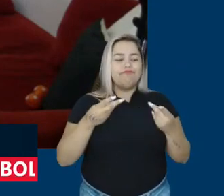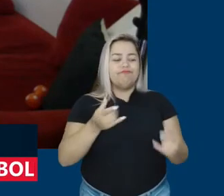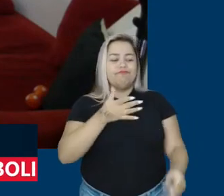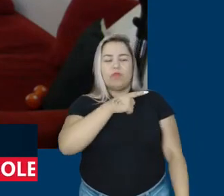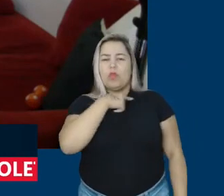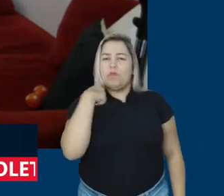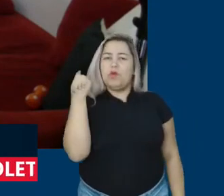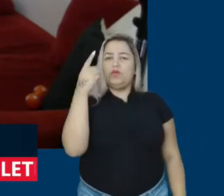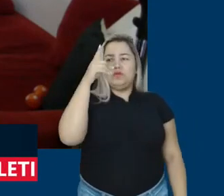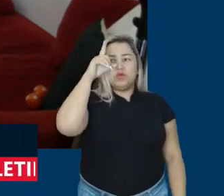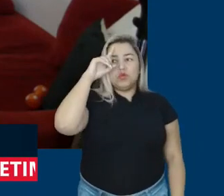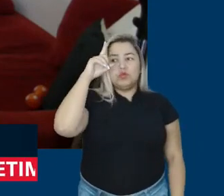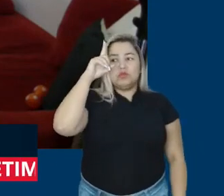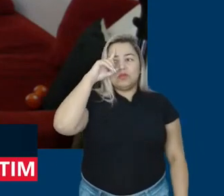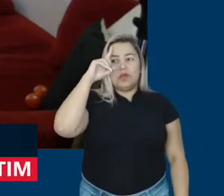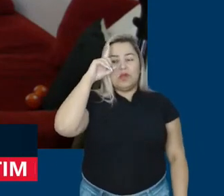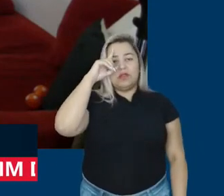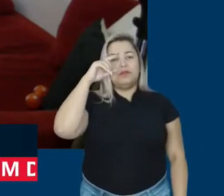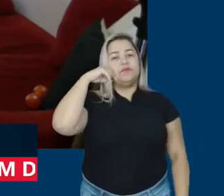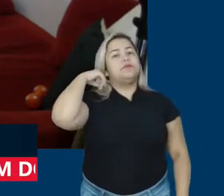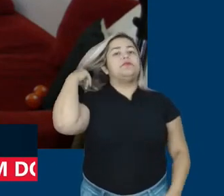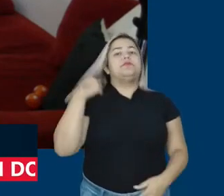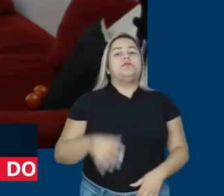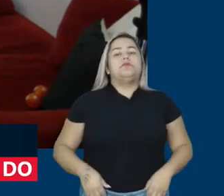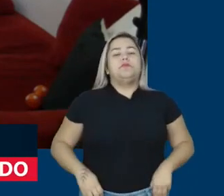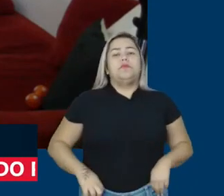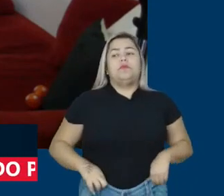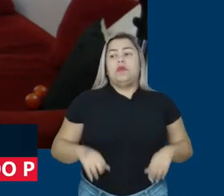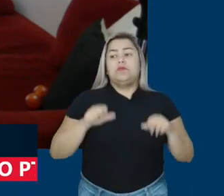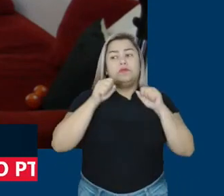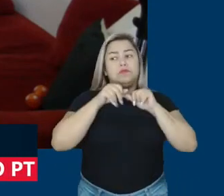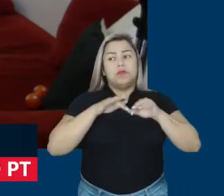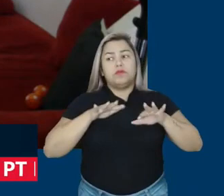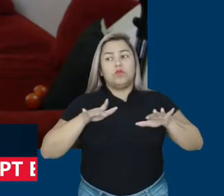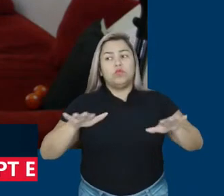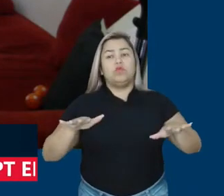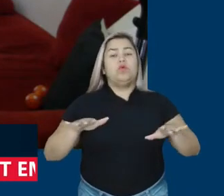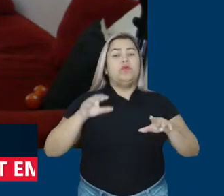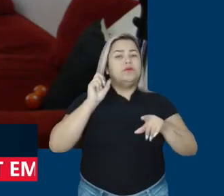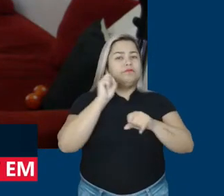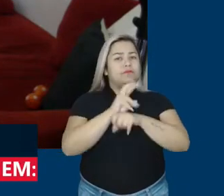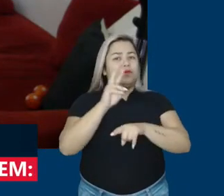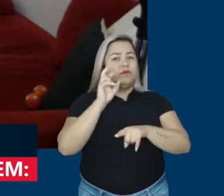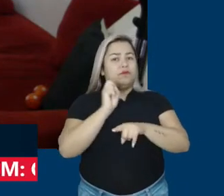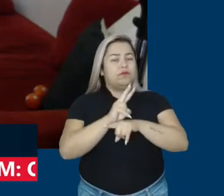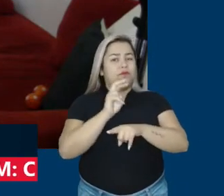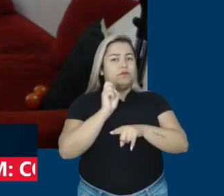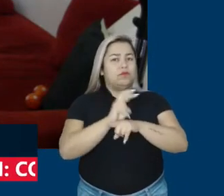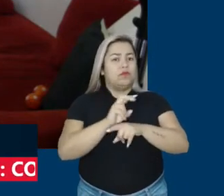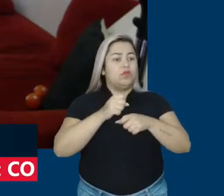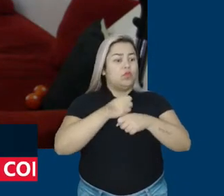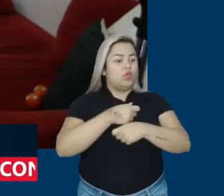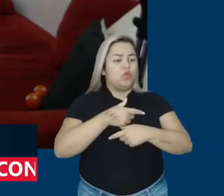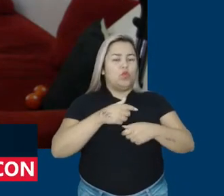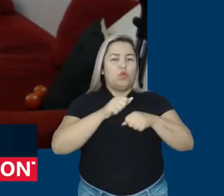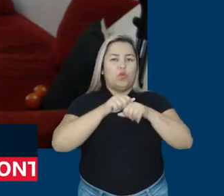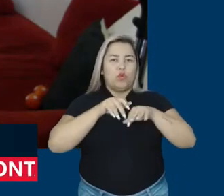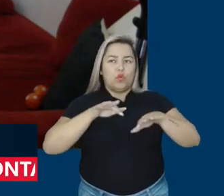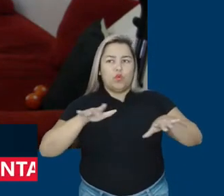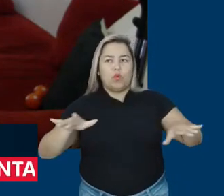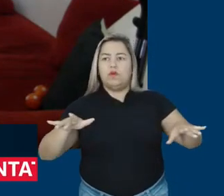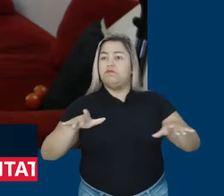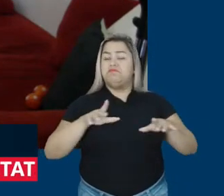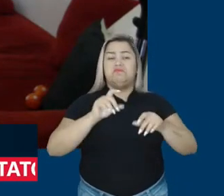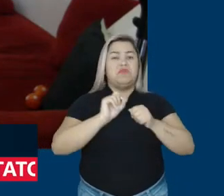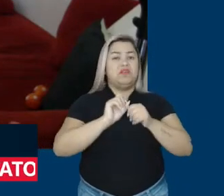diárias ali, por conta da disseminação do vírus, e a gente viu essas plataformas aí difundindo, ou não fazendo nada em